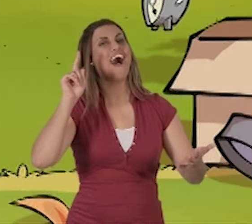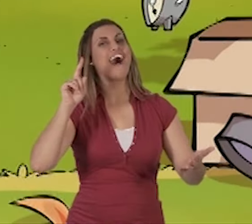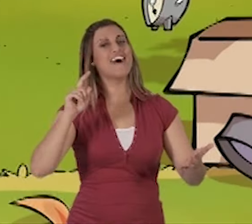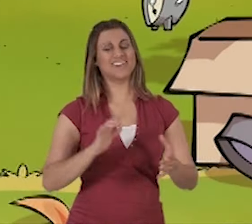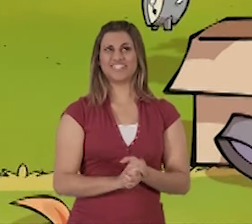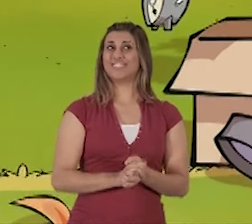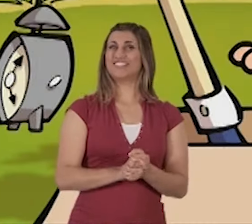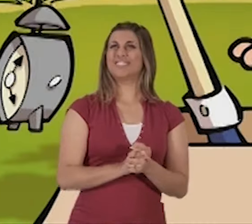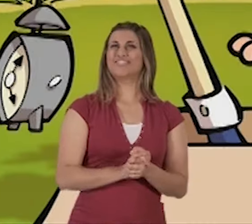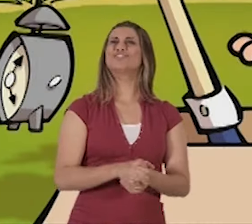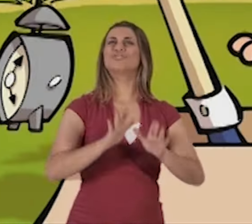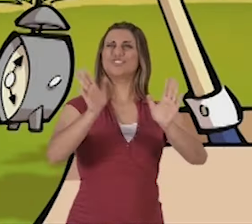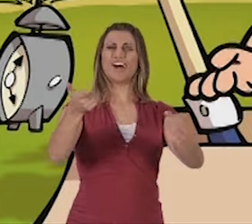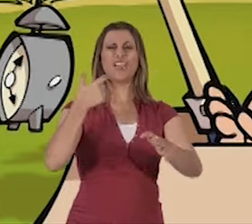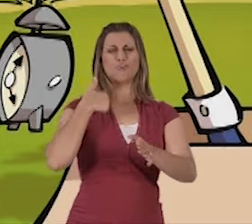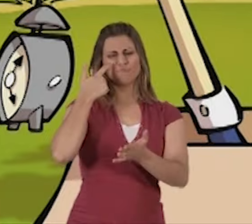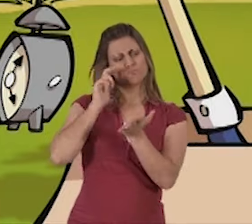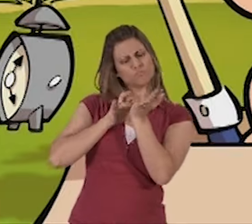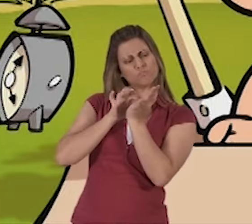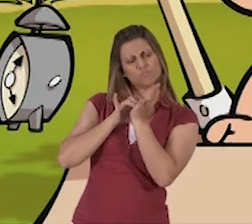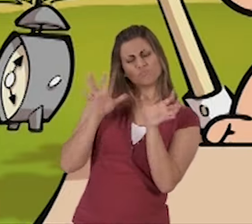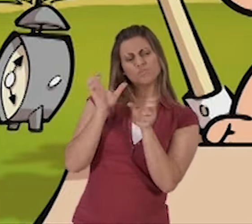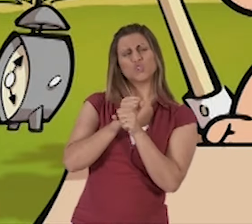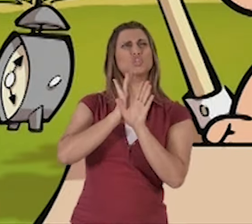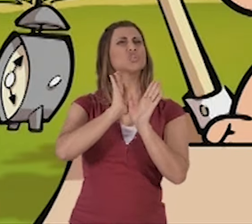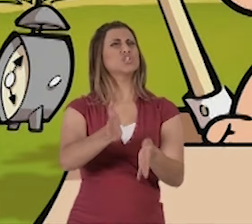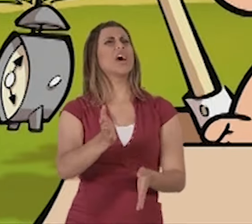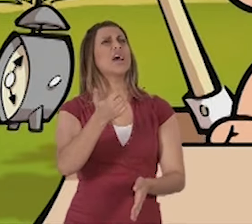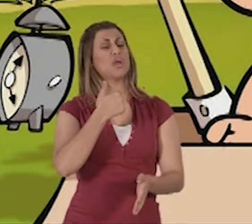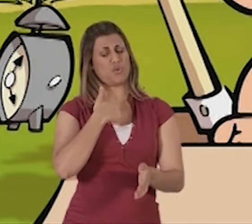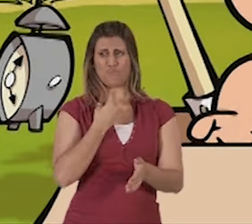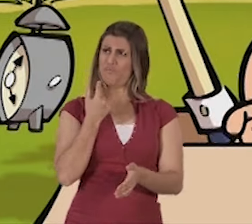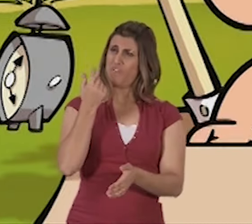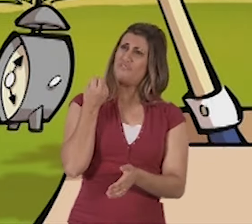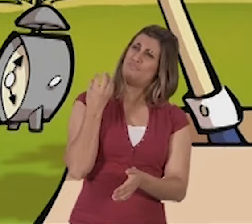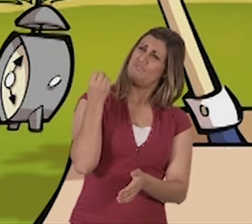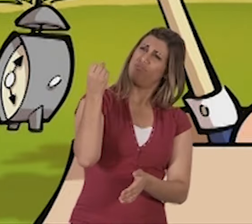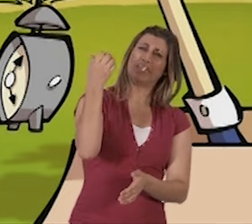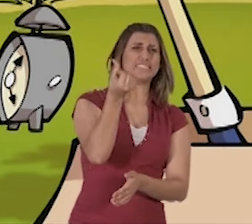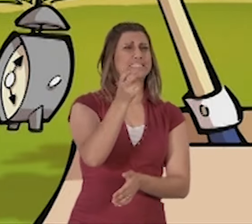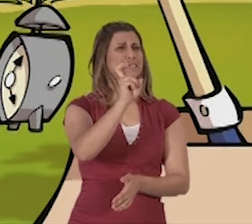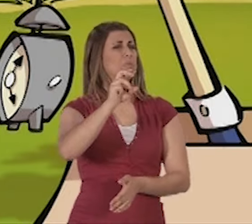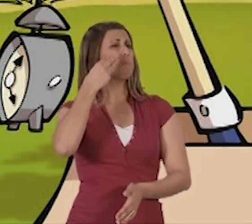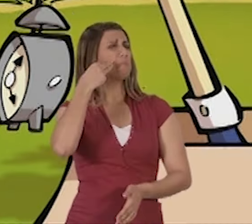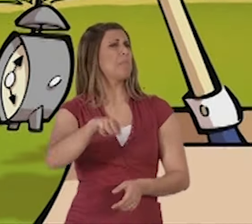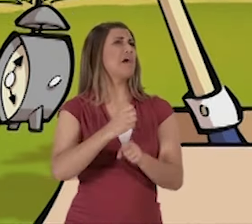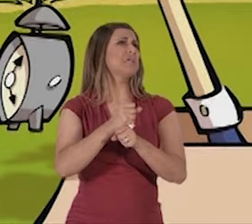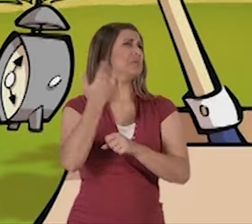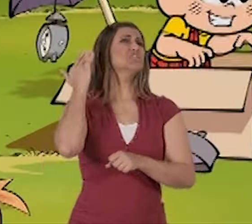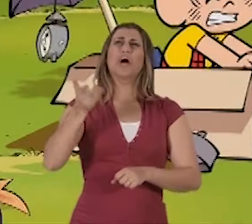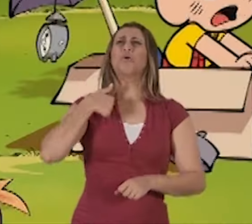Haah! De acordo com os meus cálculos, nós viajamos 65 milhões de anos! Homens da